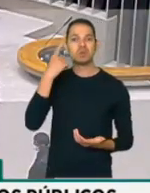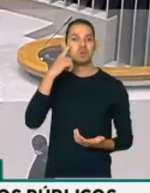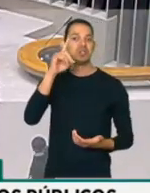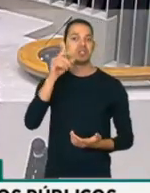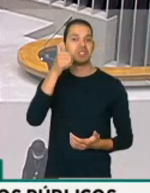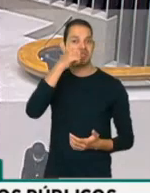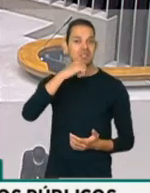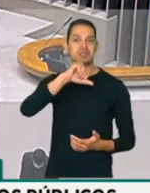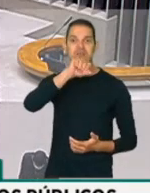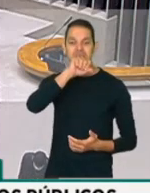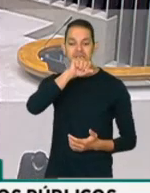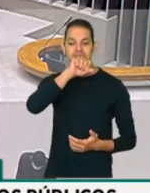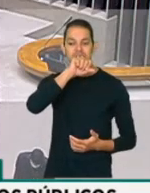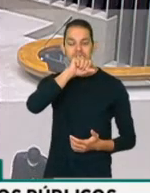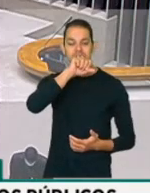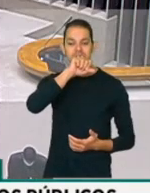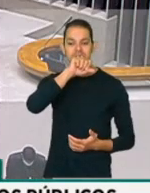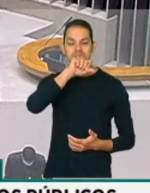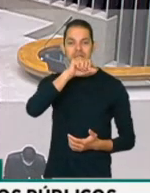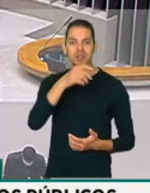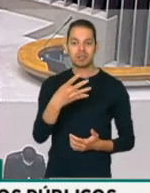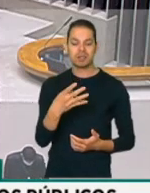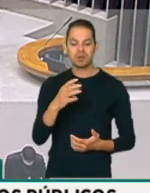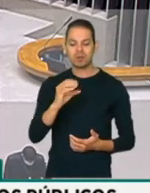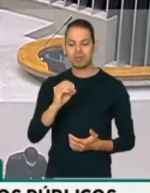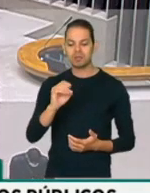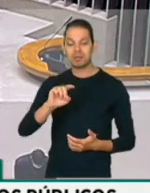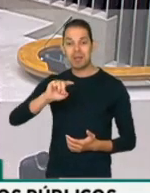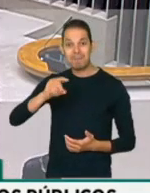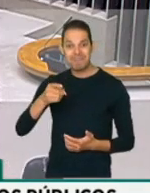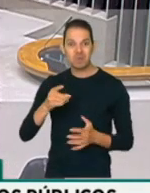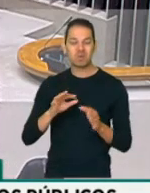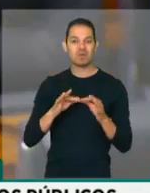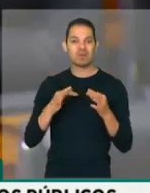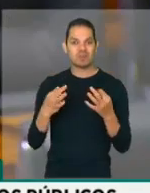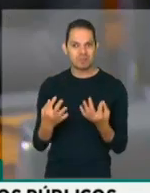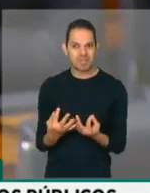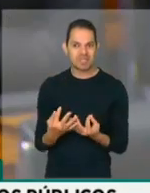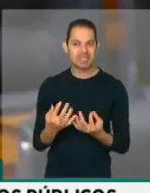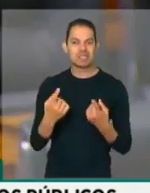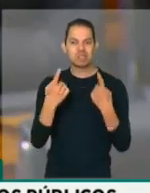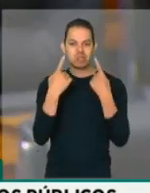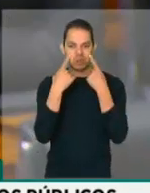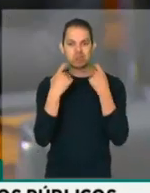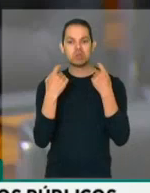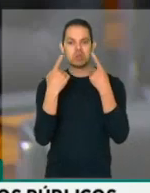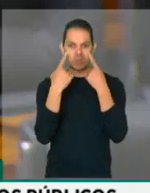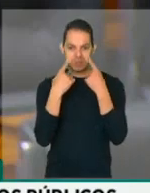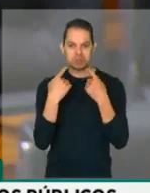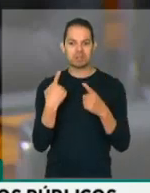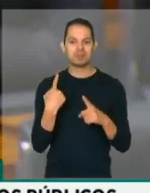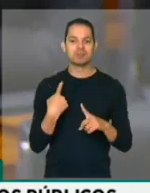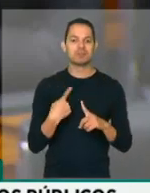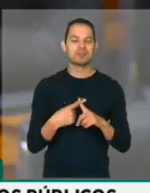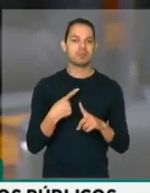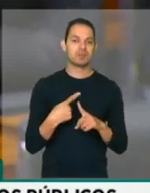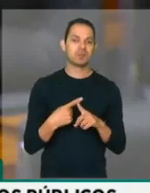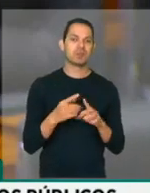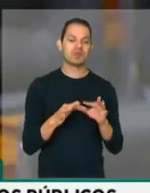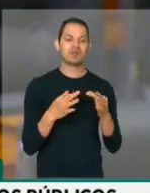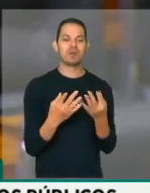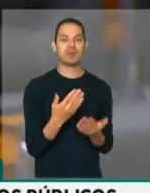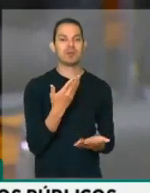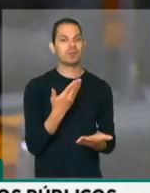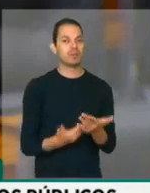400 mil famílias chorem a morte dos seus em decorrência do